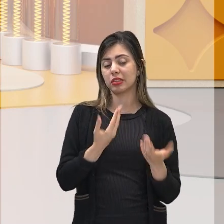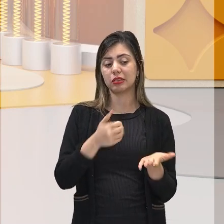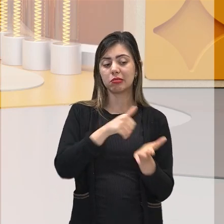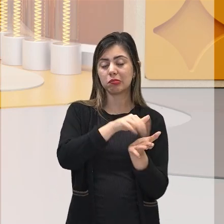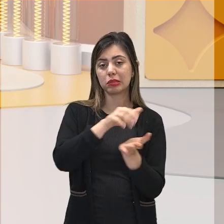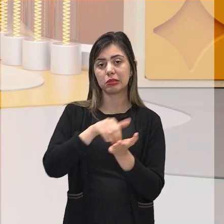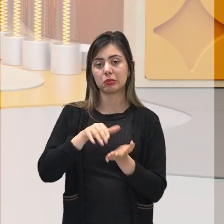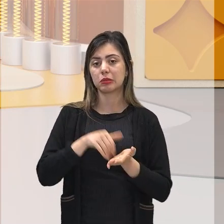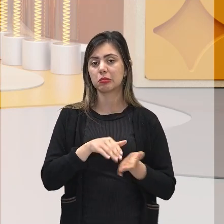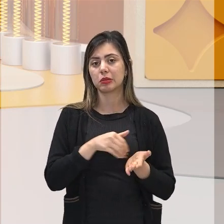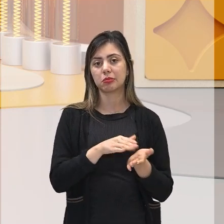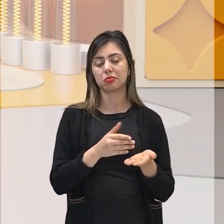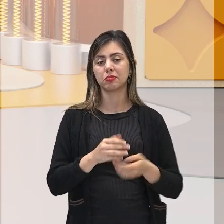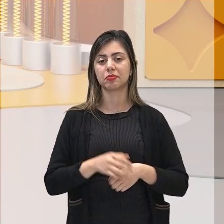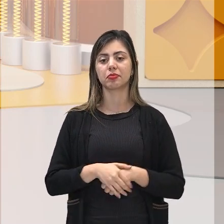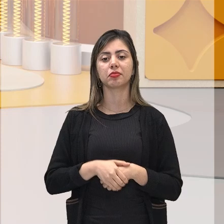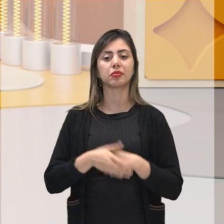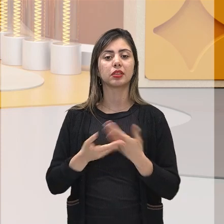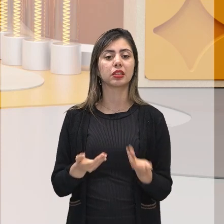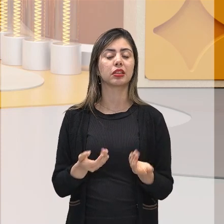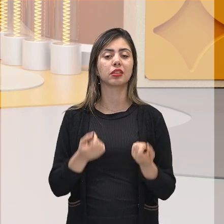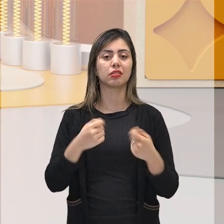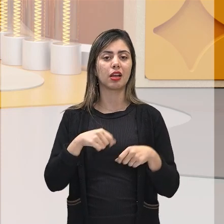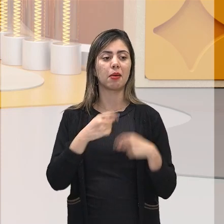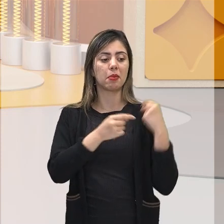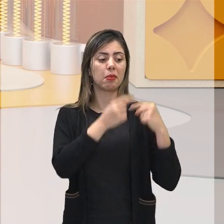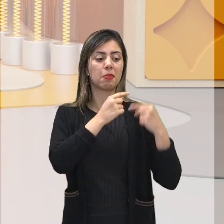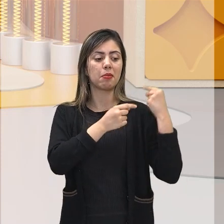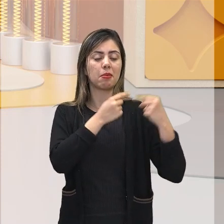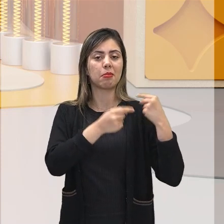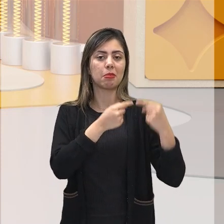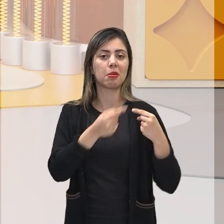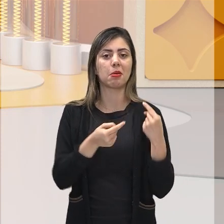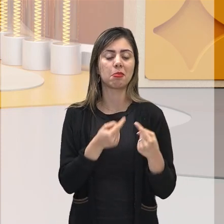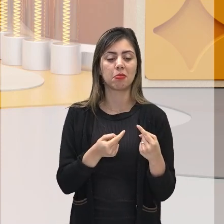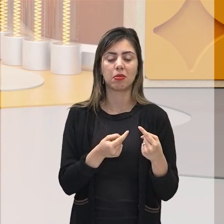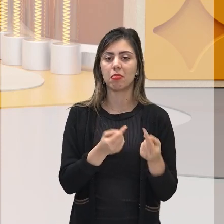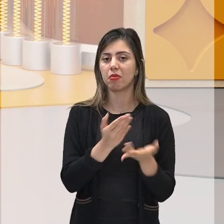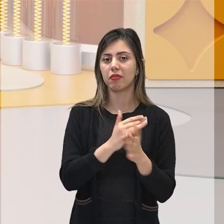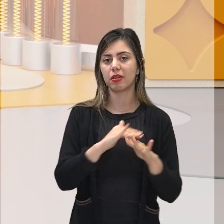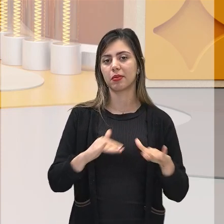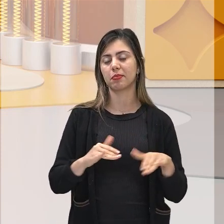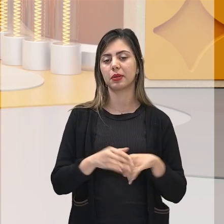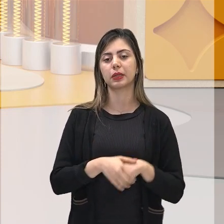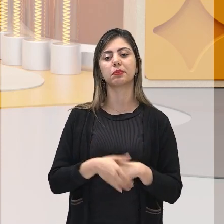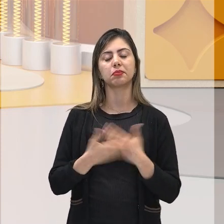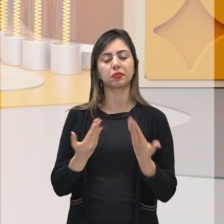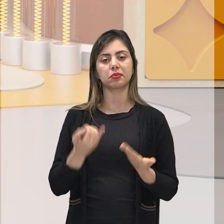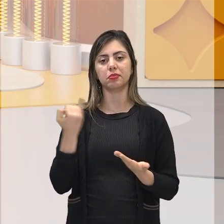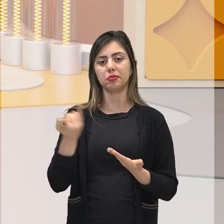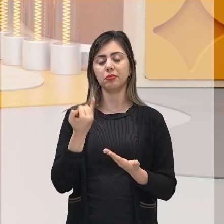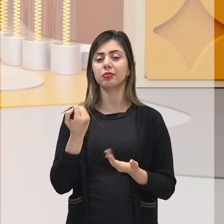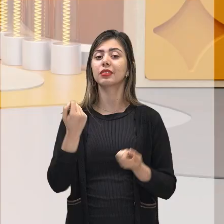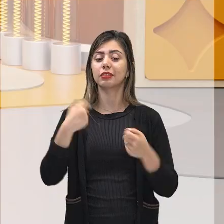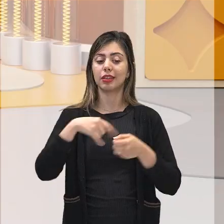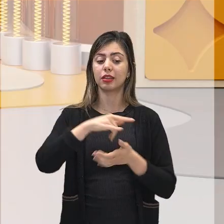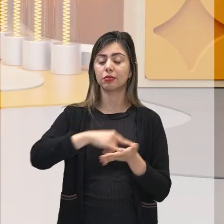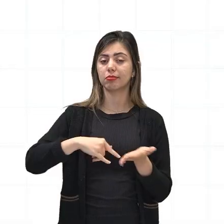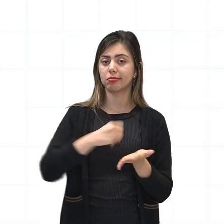morar, e não ter mais contato com as suas raízes, com as suas ancestralidades. Então, é importante que isso